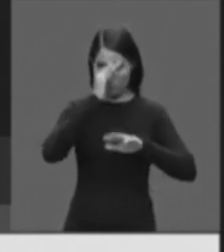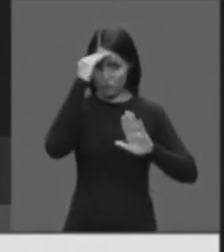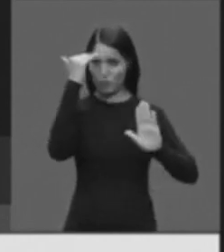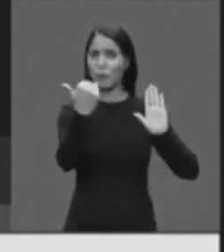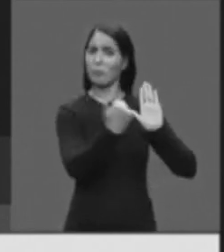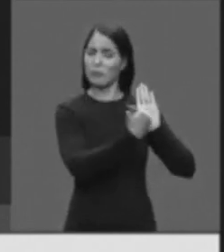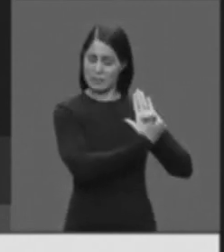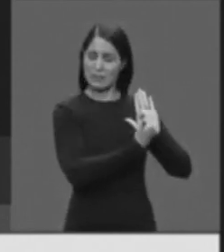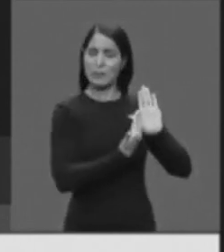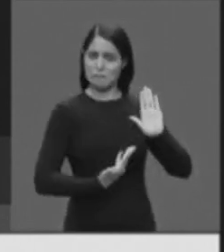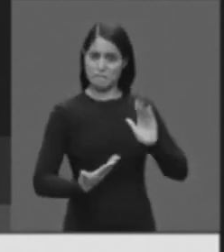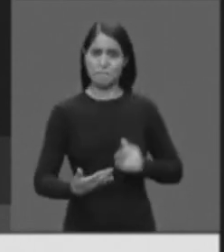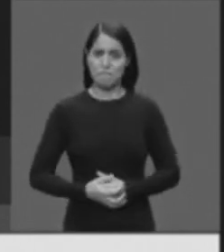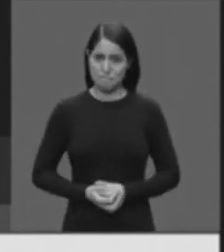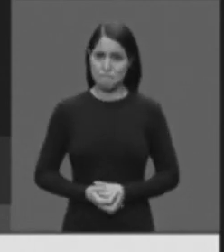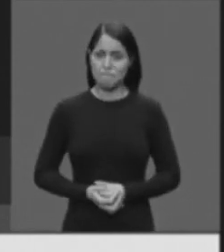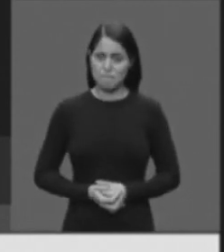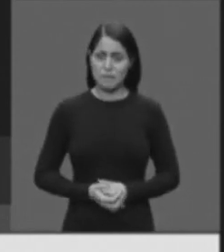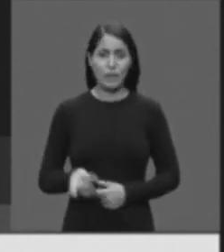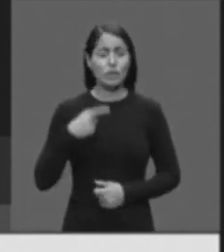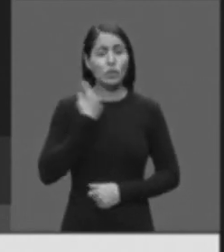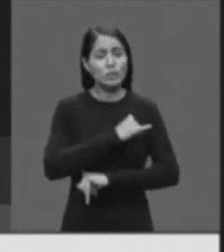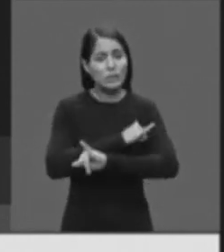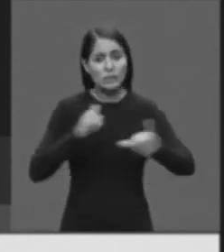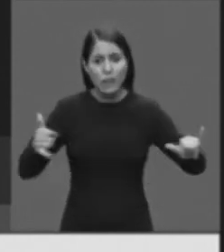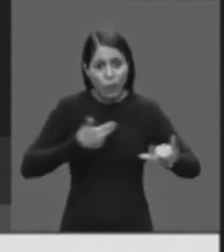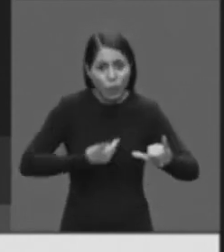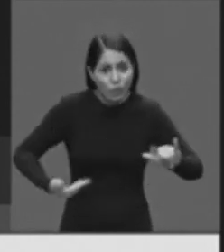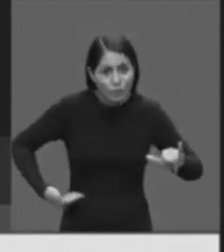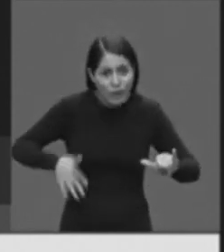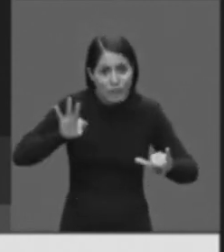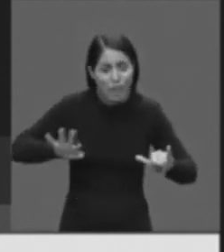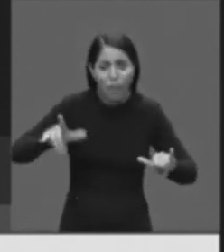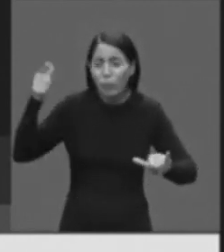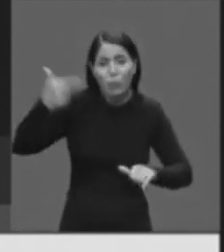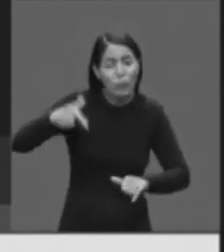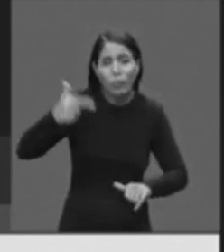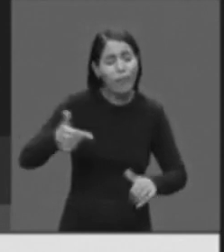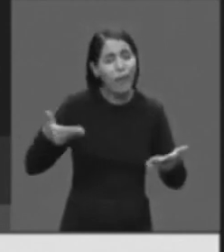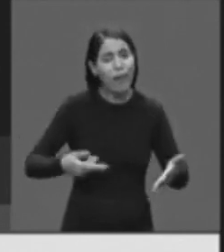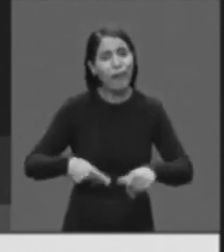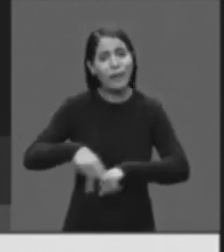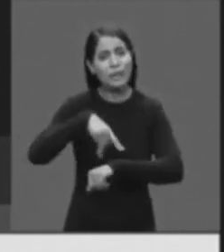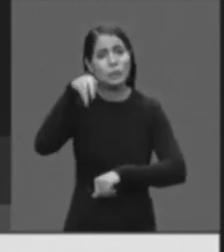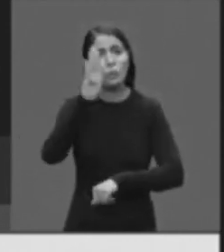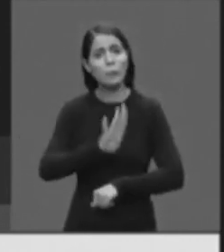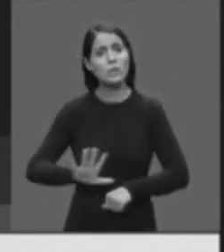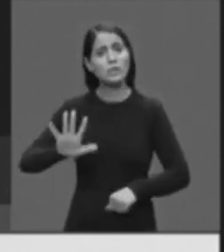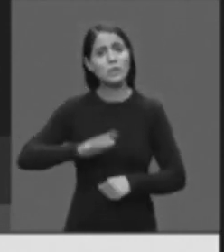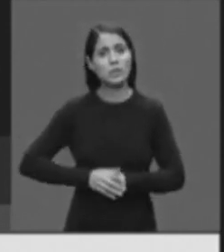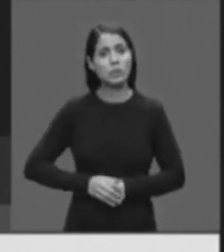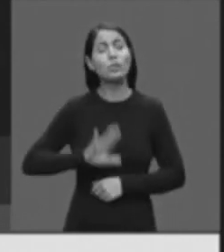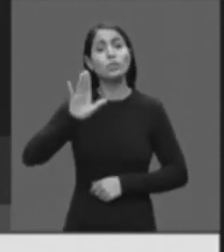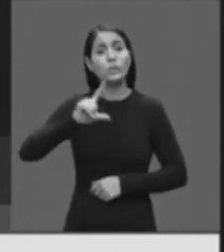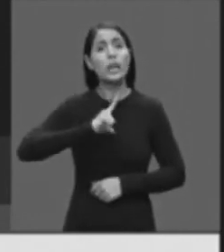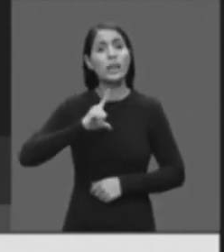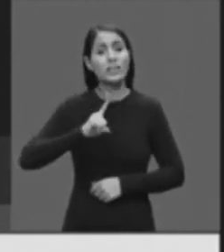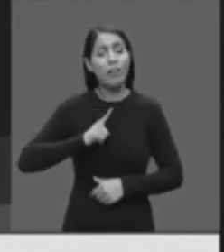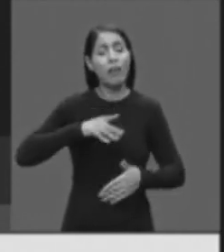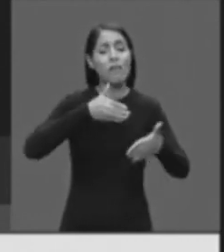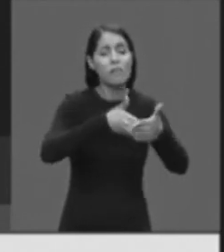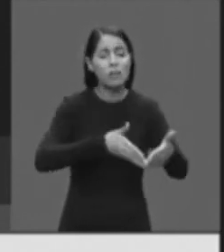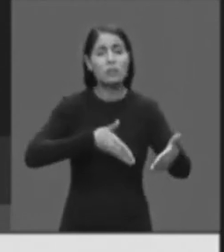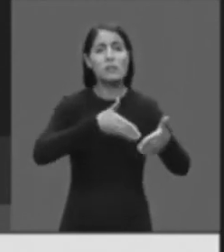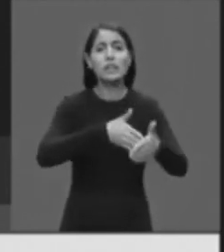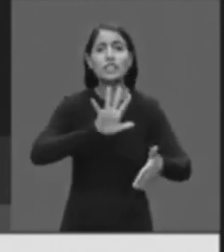Se trata de não termos governo no Brasil, de não termos governo quando já ultrapassamos a barreira de